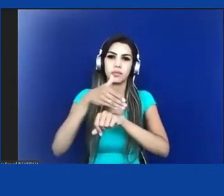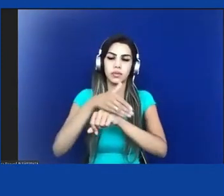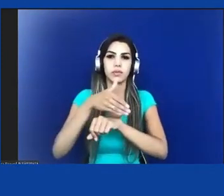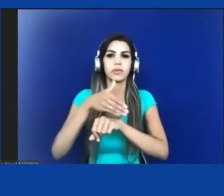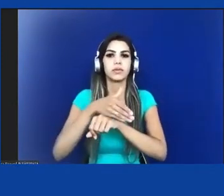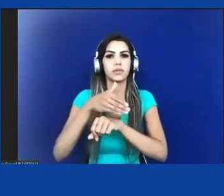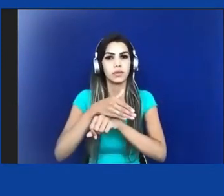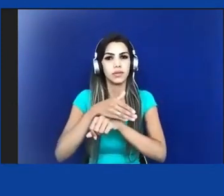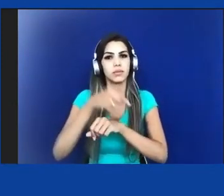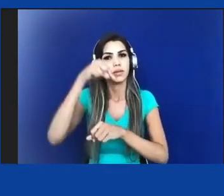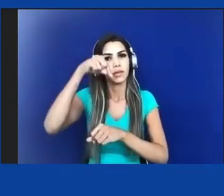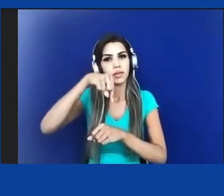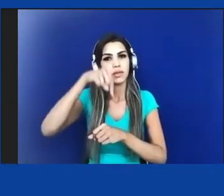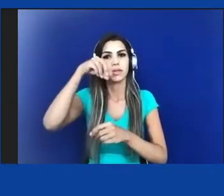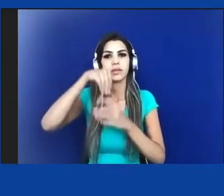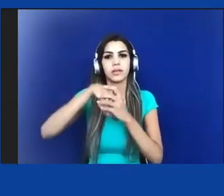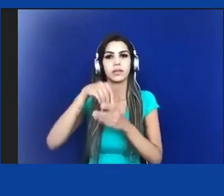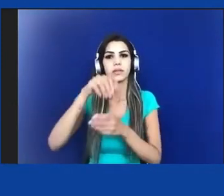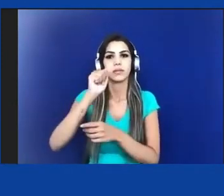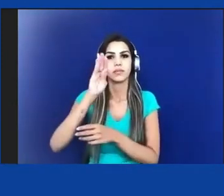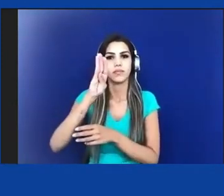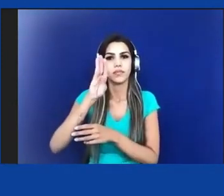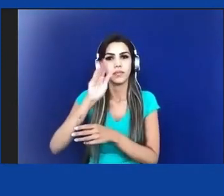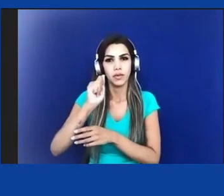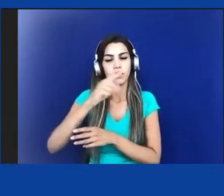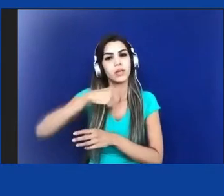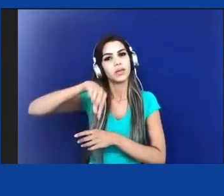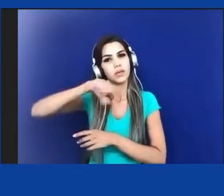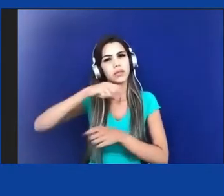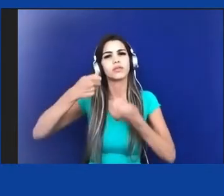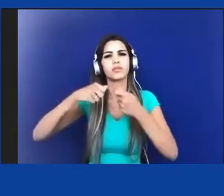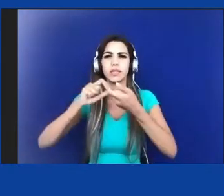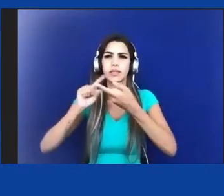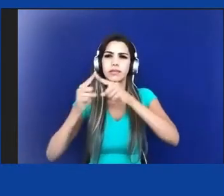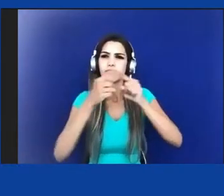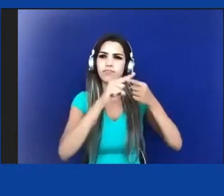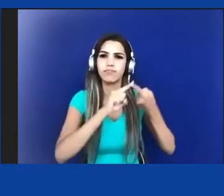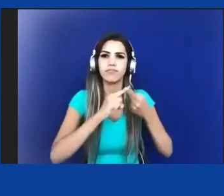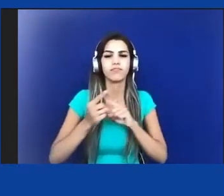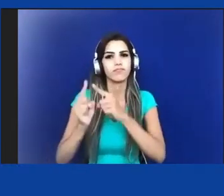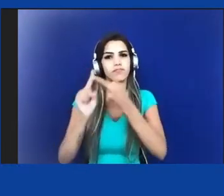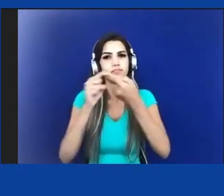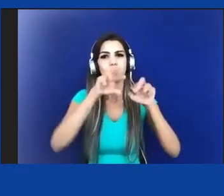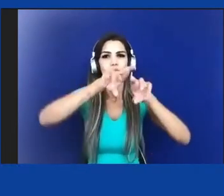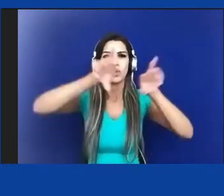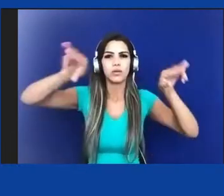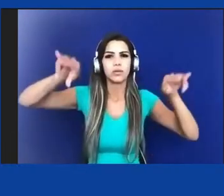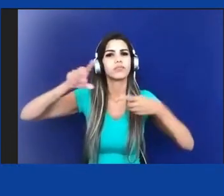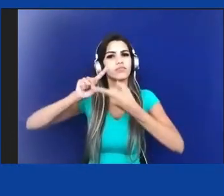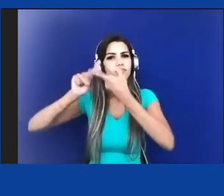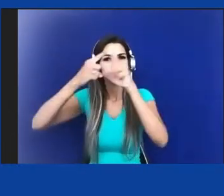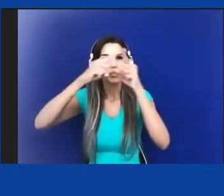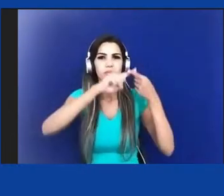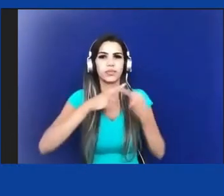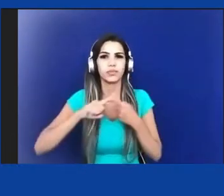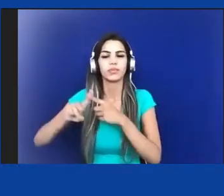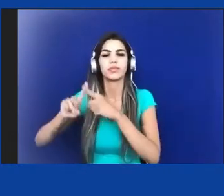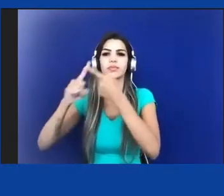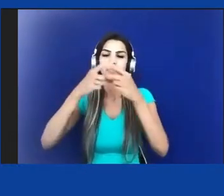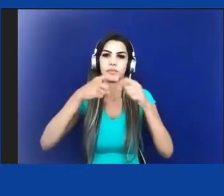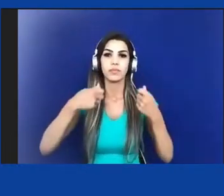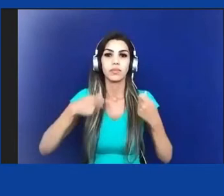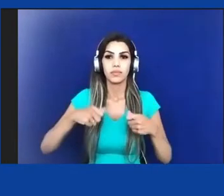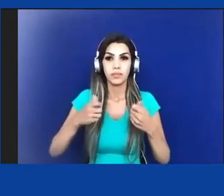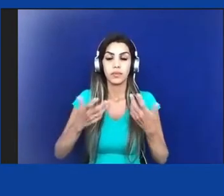que nós precisamos aprender a dialogar com isso. Essa nossa diretoria, e eu não estou contando nenhum